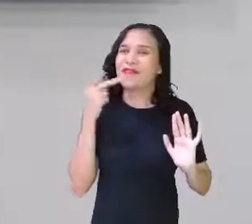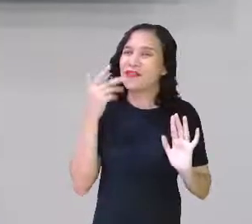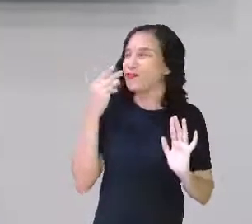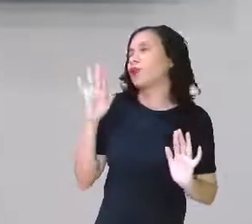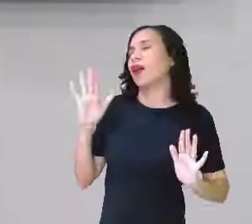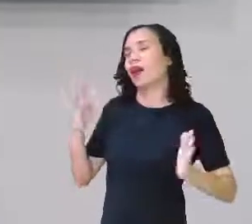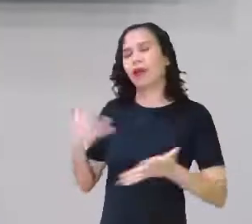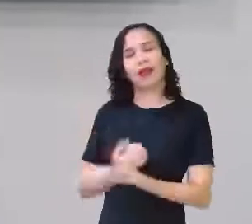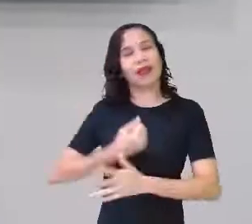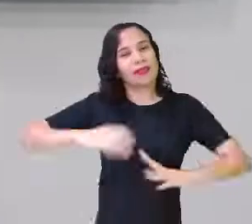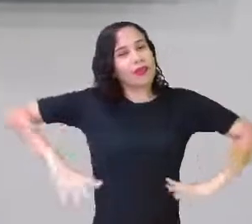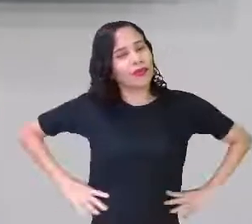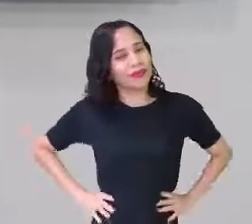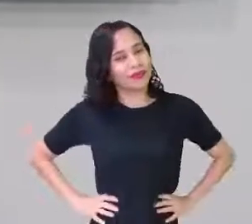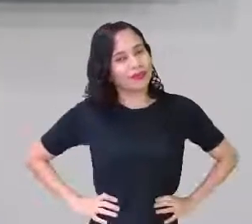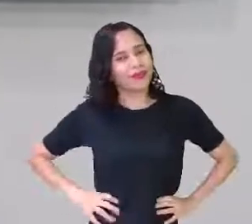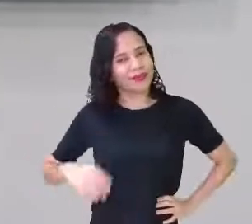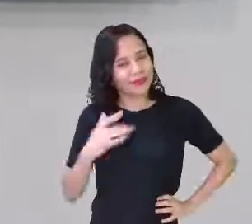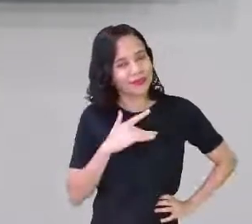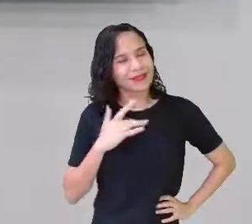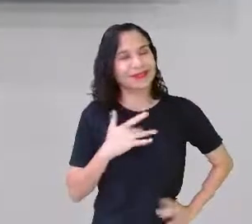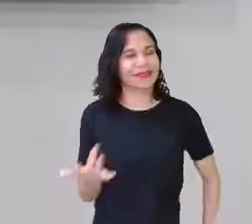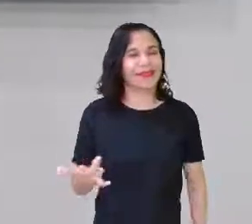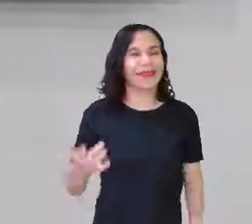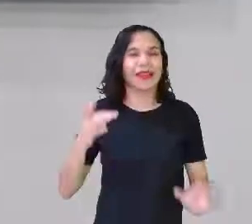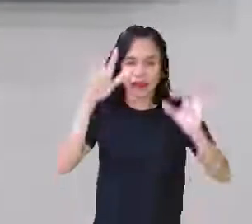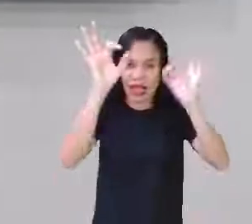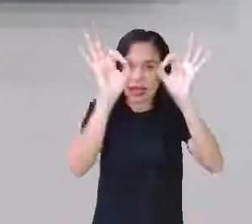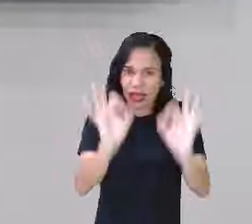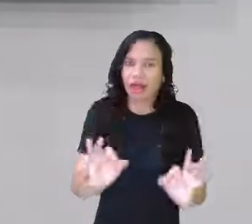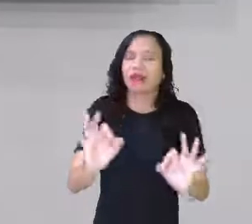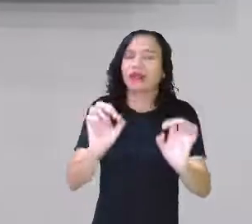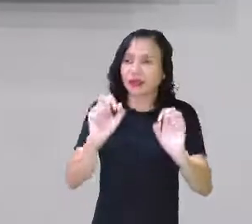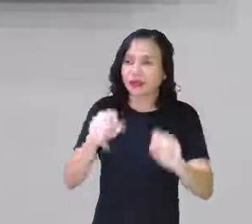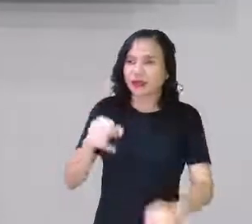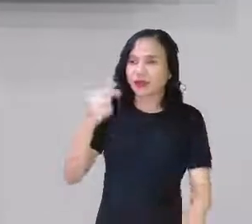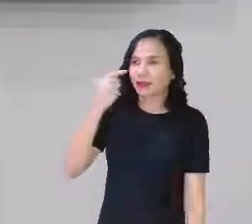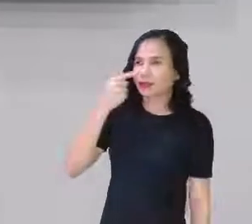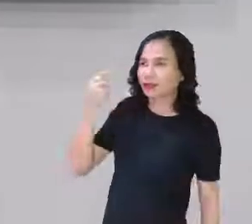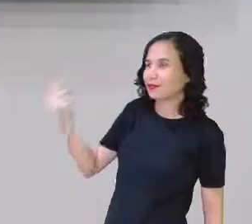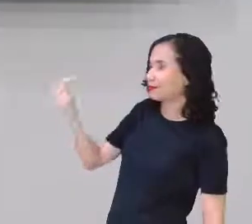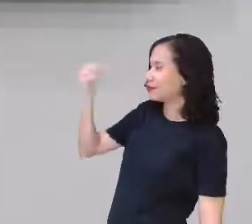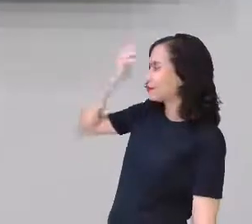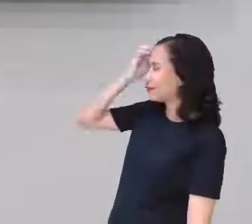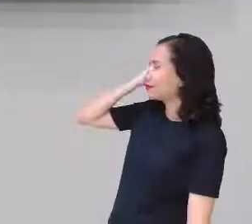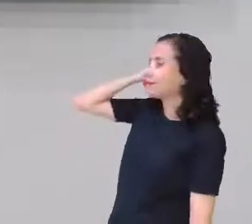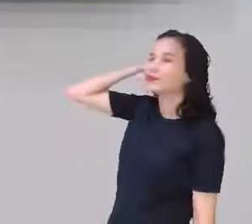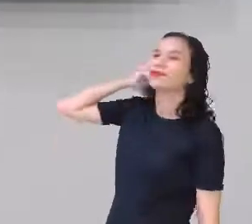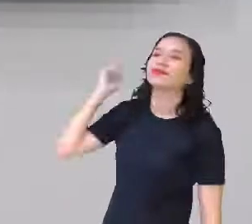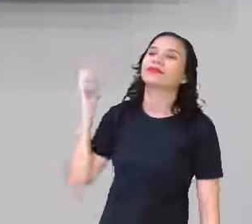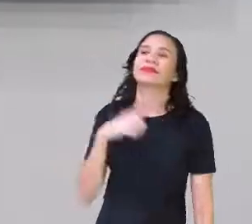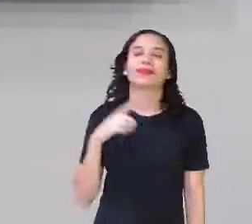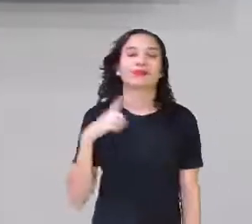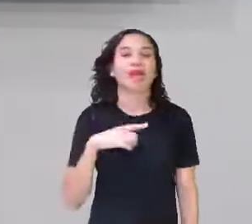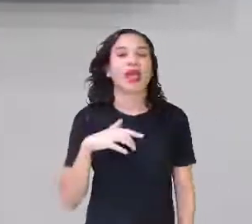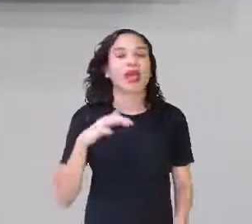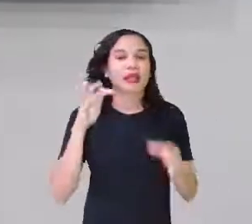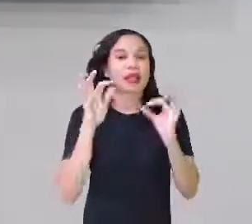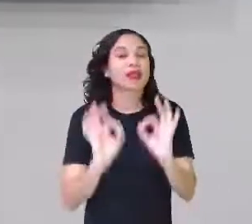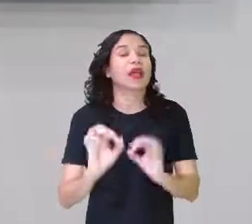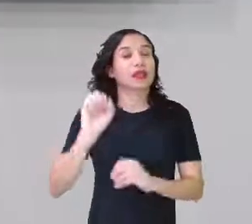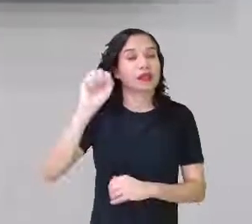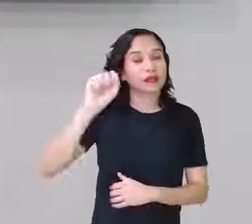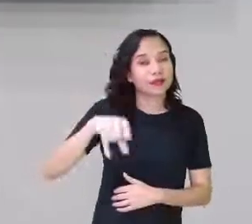sabia. Você falou, rapaz, quer fazer suspense com a bichinha. Mas está correto. Olha aqui, ó. Nós temos chão e você está certa,